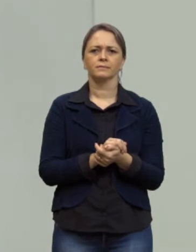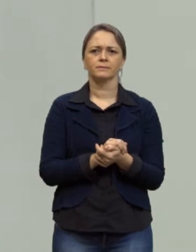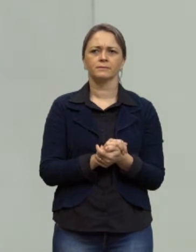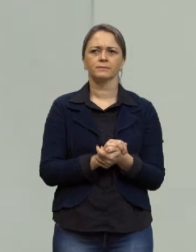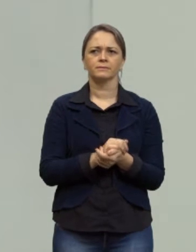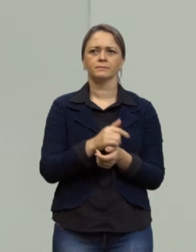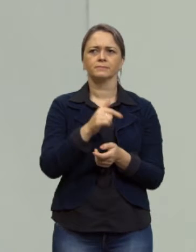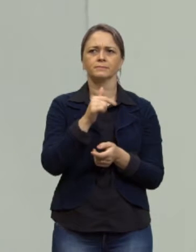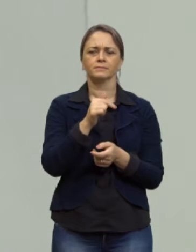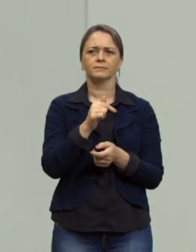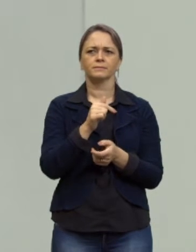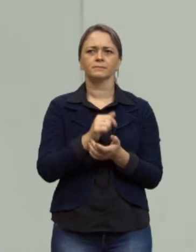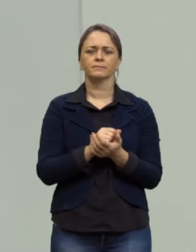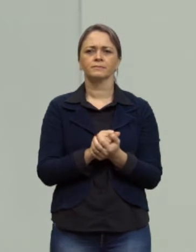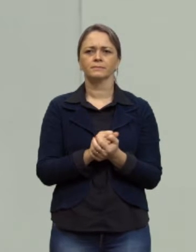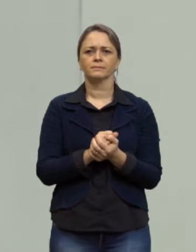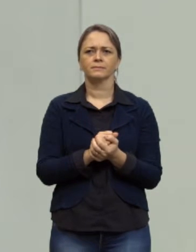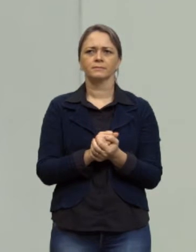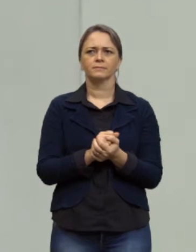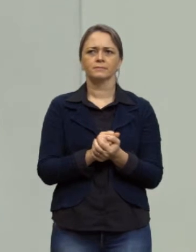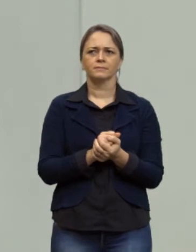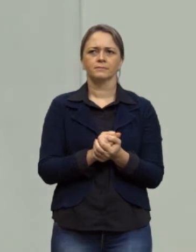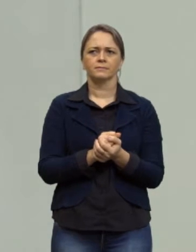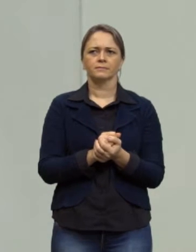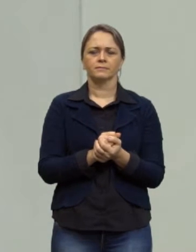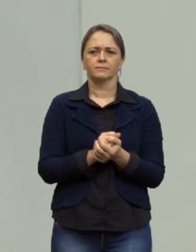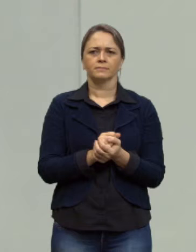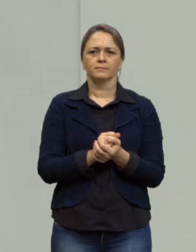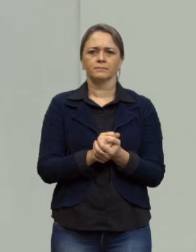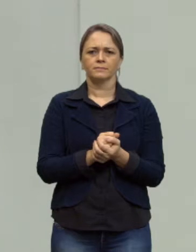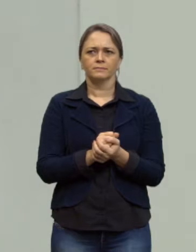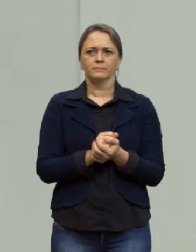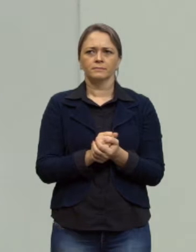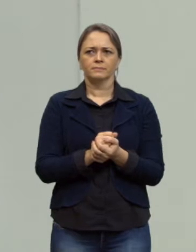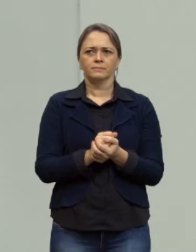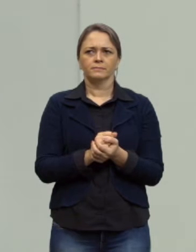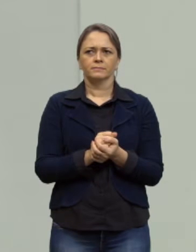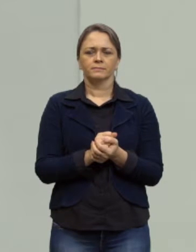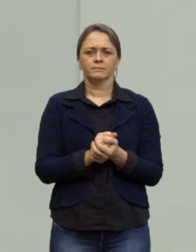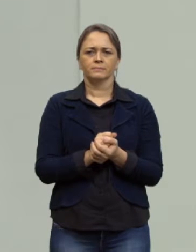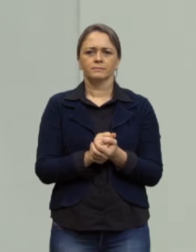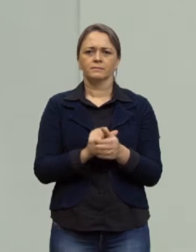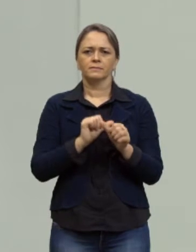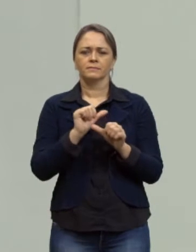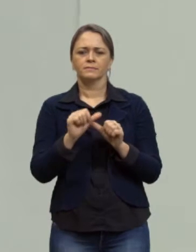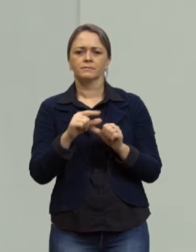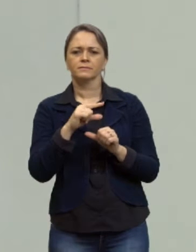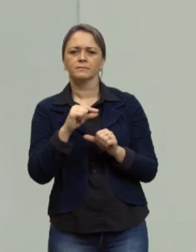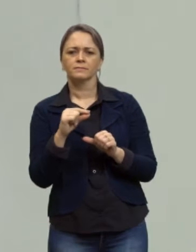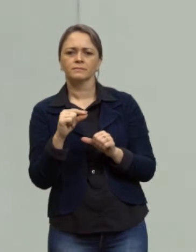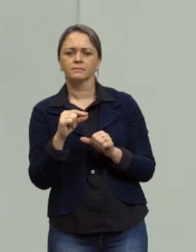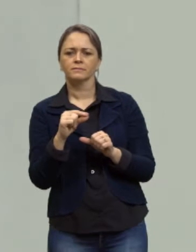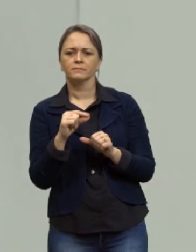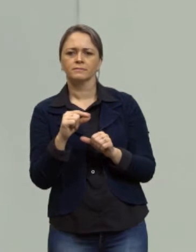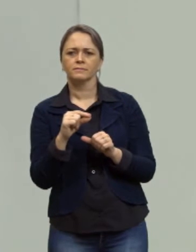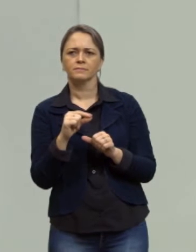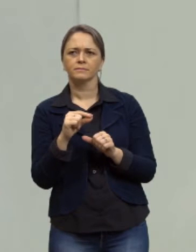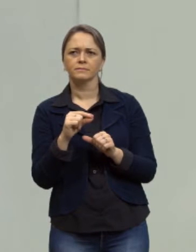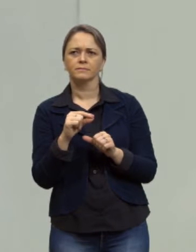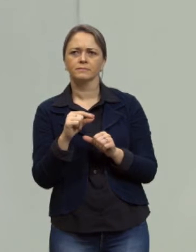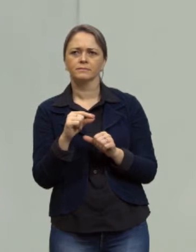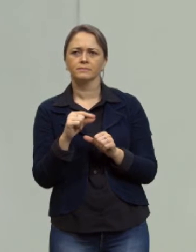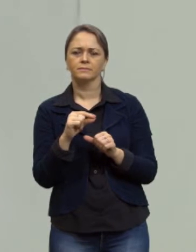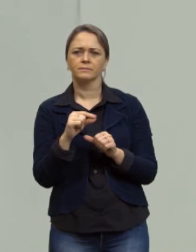igualdade certo? somando aqui ele vai sair daqui mas para ele sair